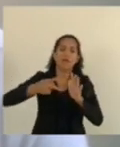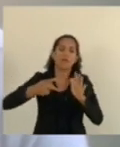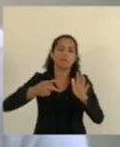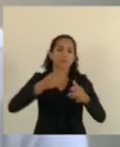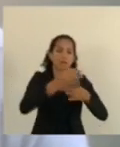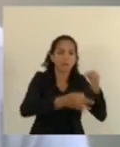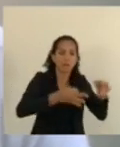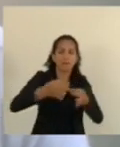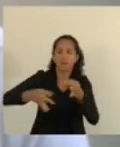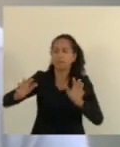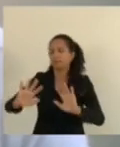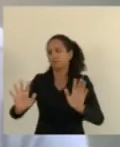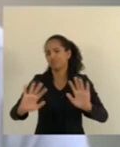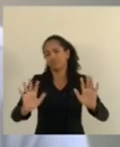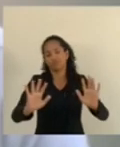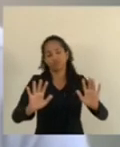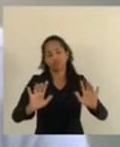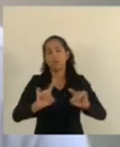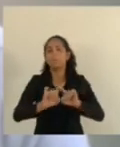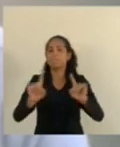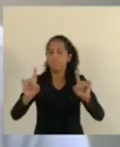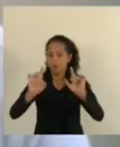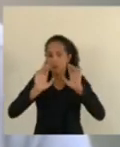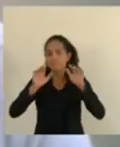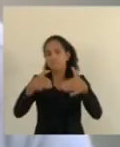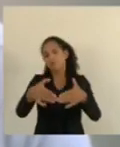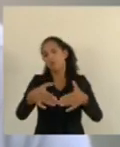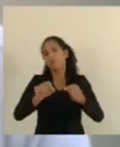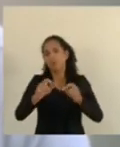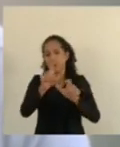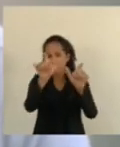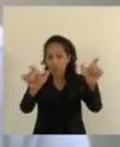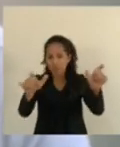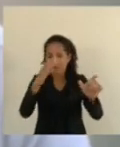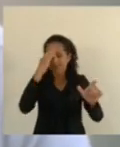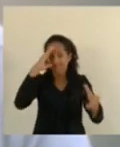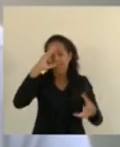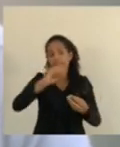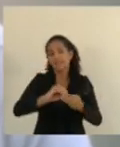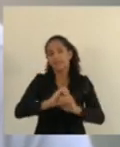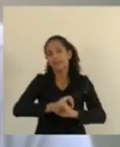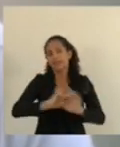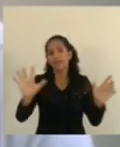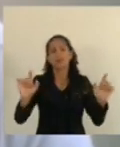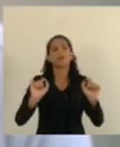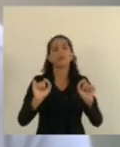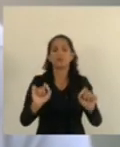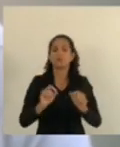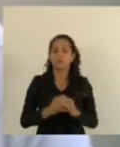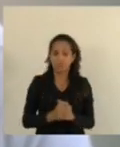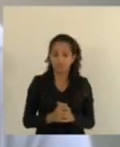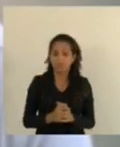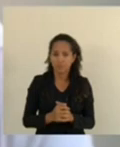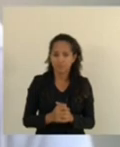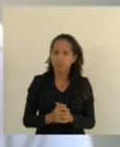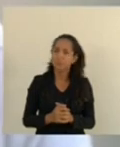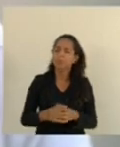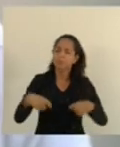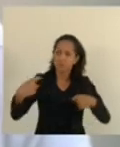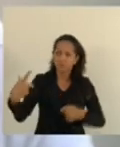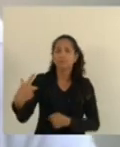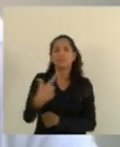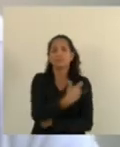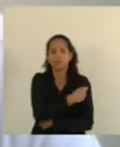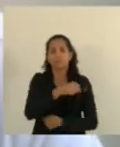ou C. Mas eu enfatizo e queria que as pessoas entendessem que temos que vacinar